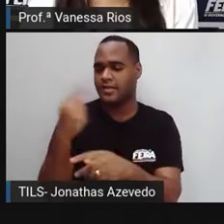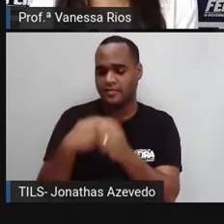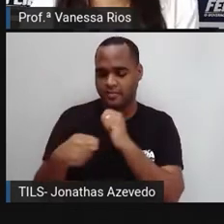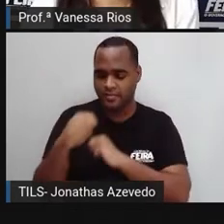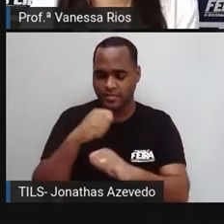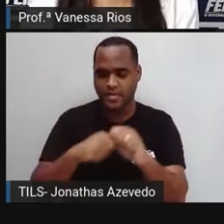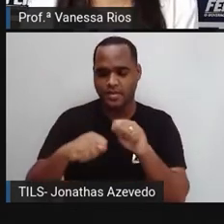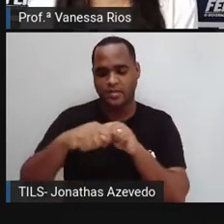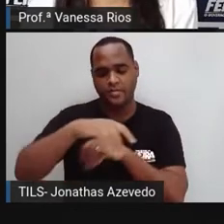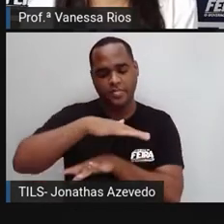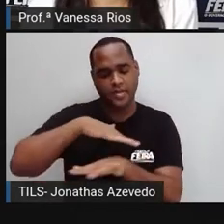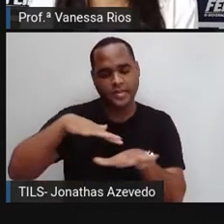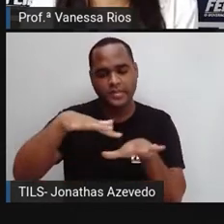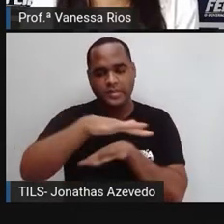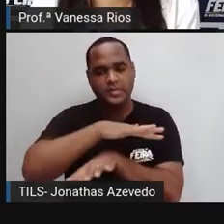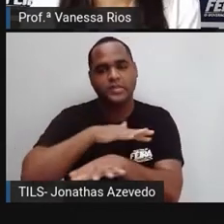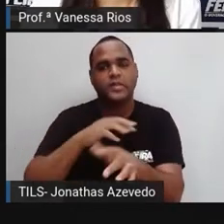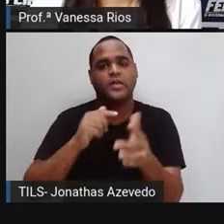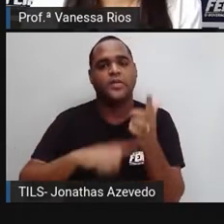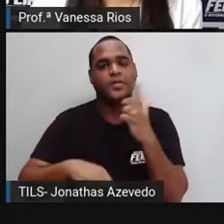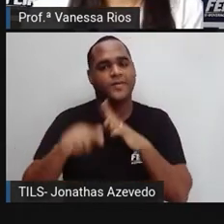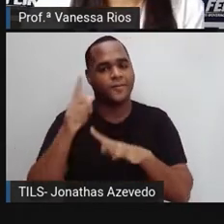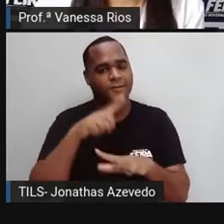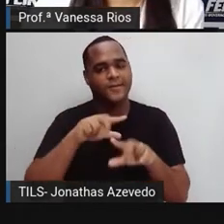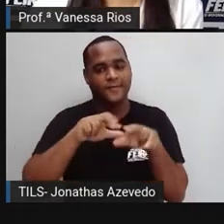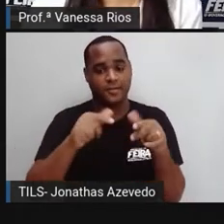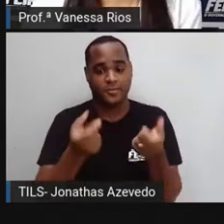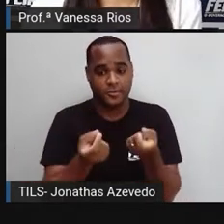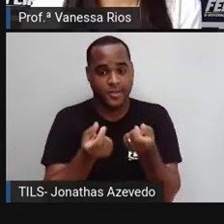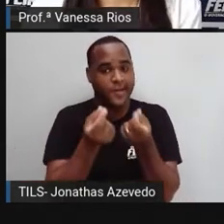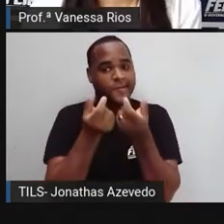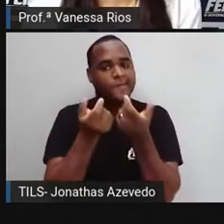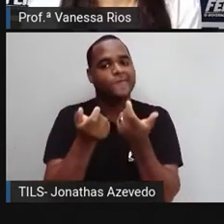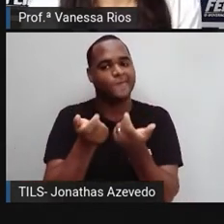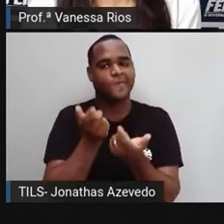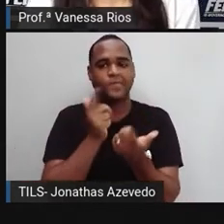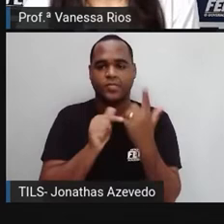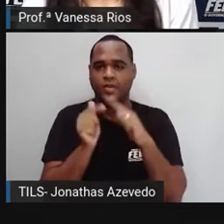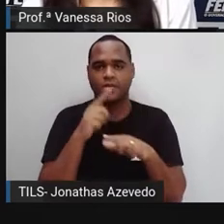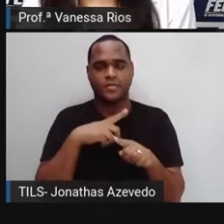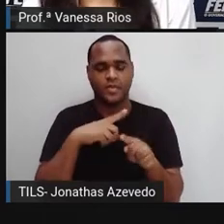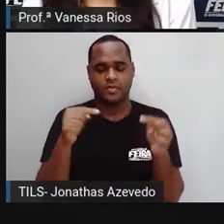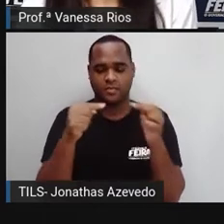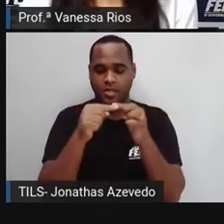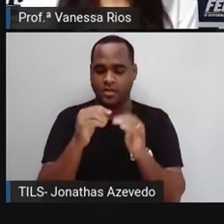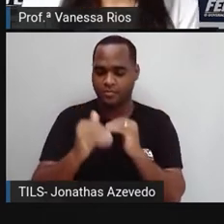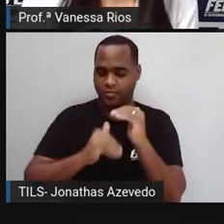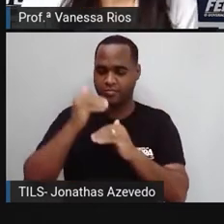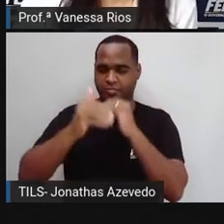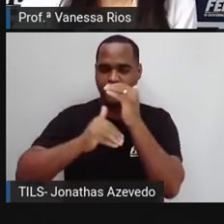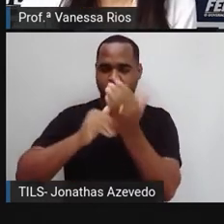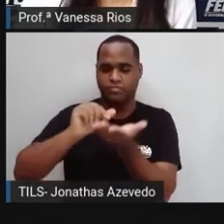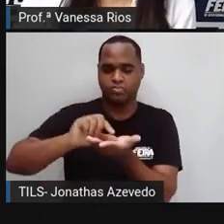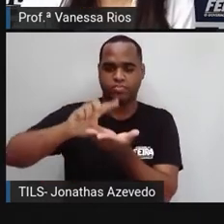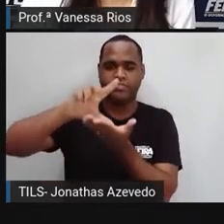circule, movimente ali quantias de dinheiro de forma crescente.